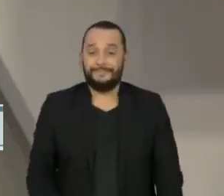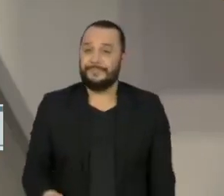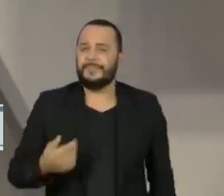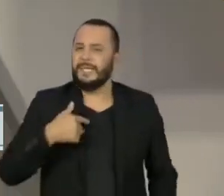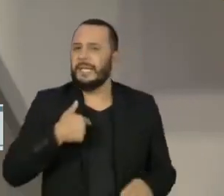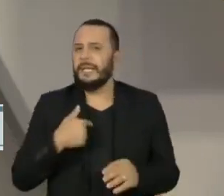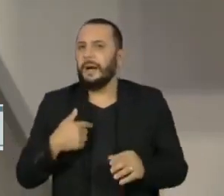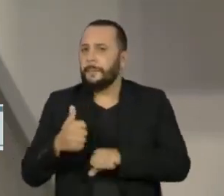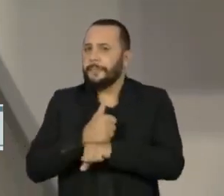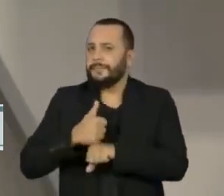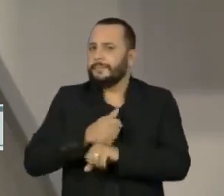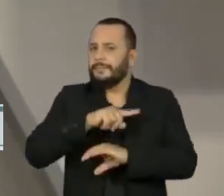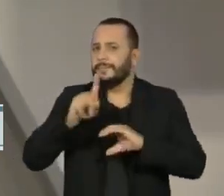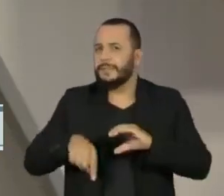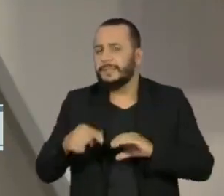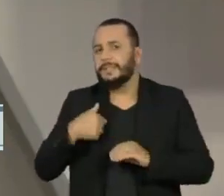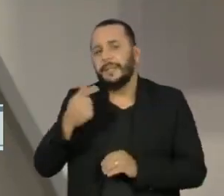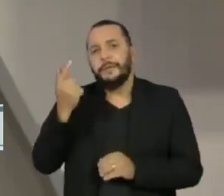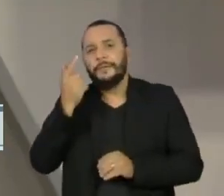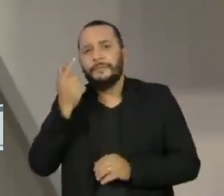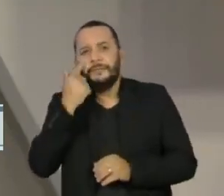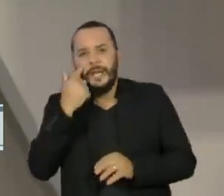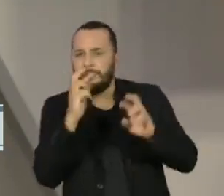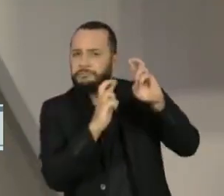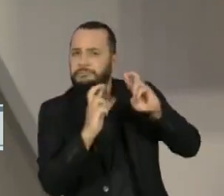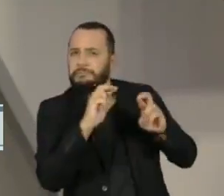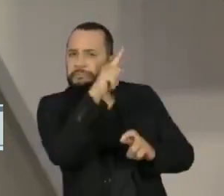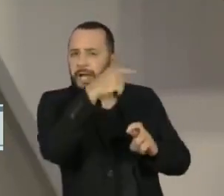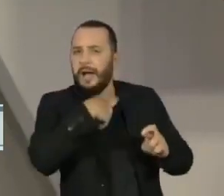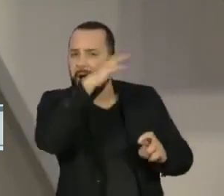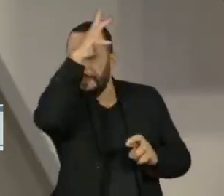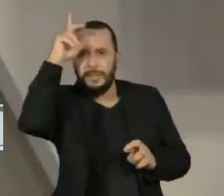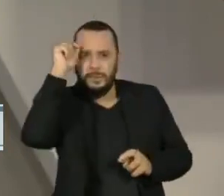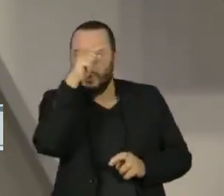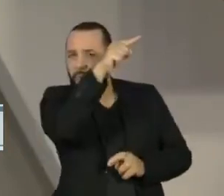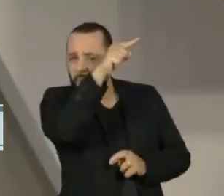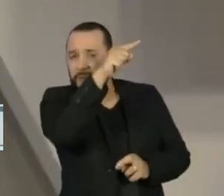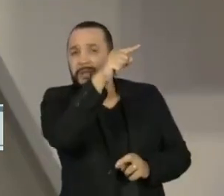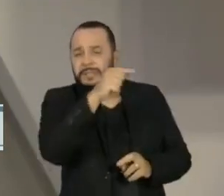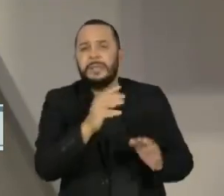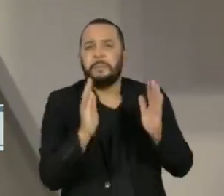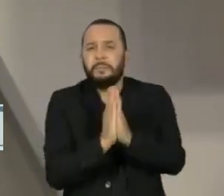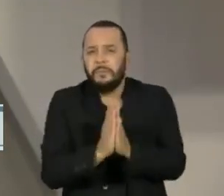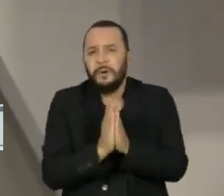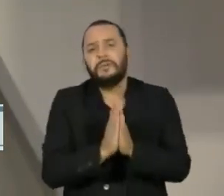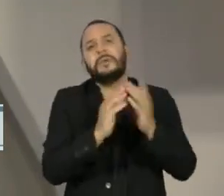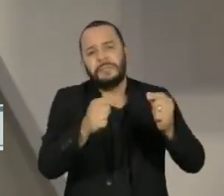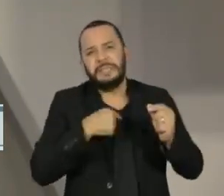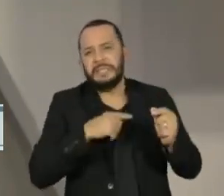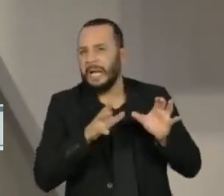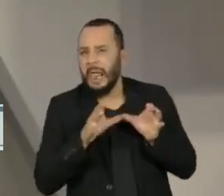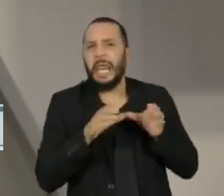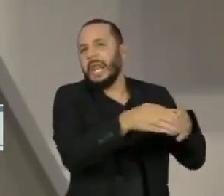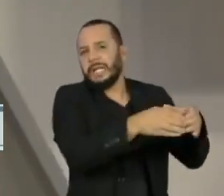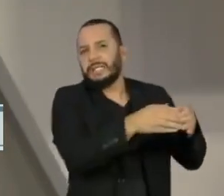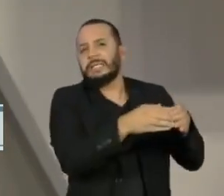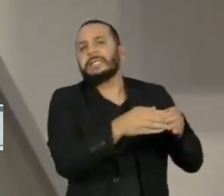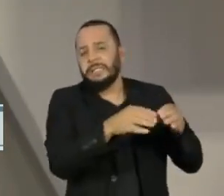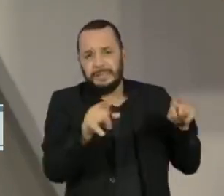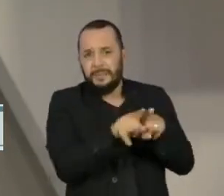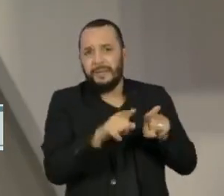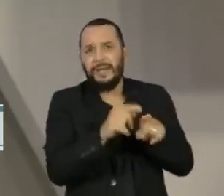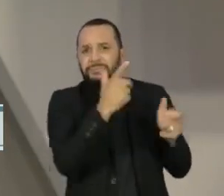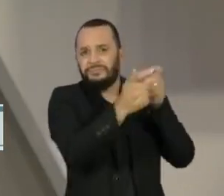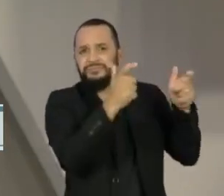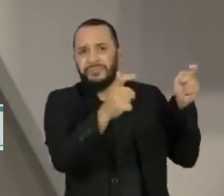Cientistas que acompanham a crise sanitária do Amazonas fazem o apelo por medidas mais rígidas de isolamento social e vacinação mais